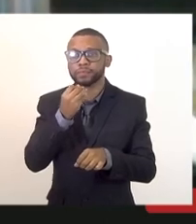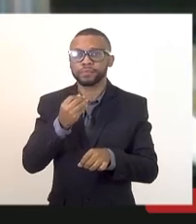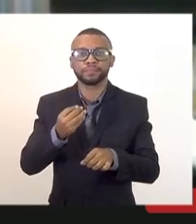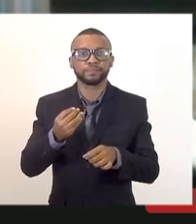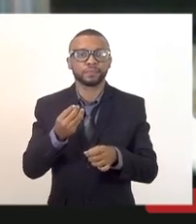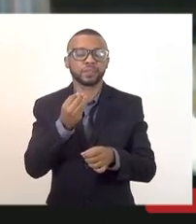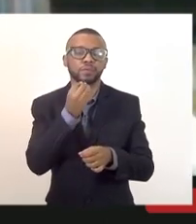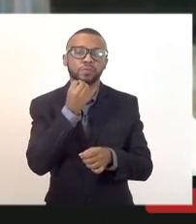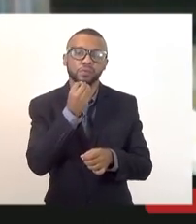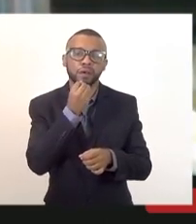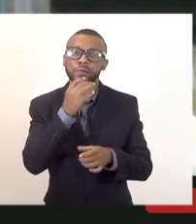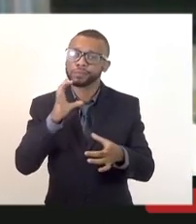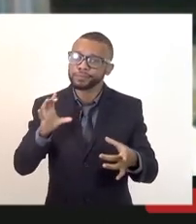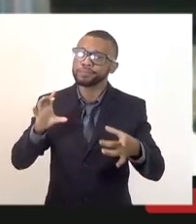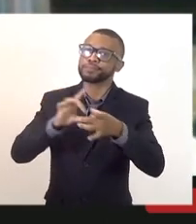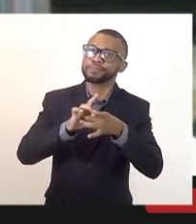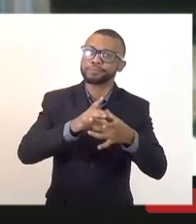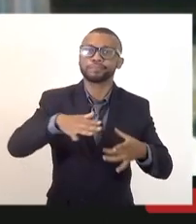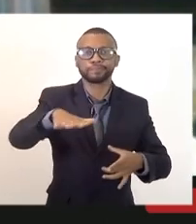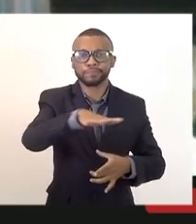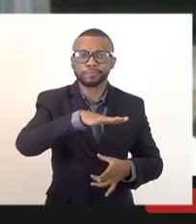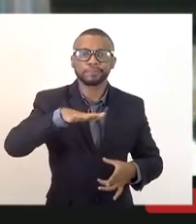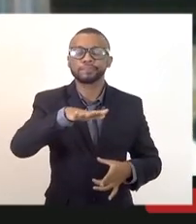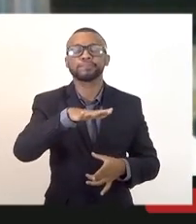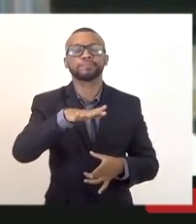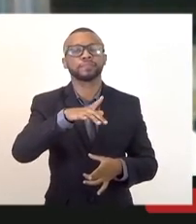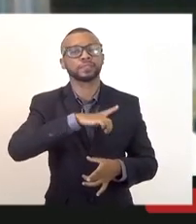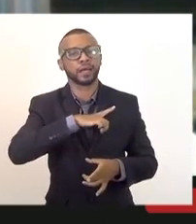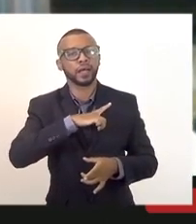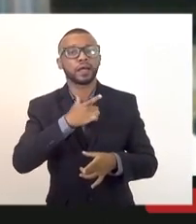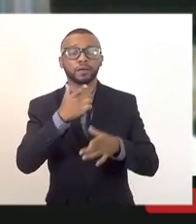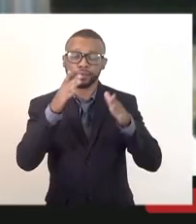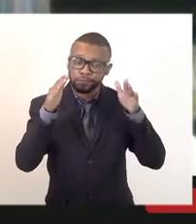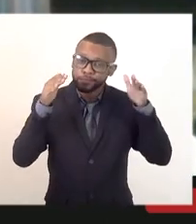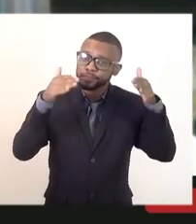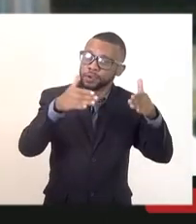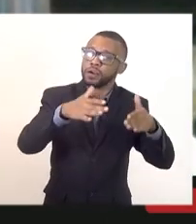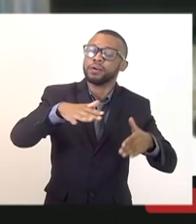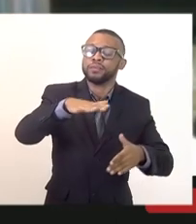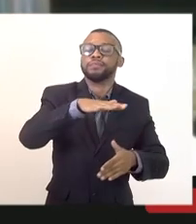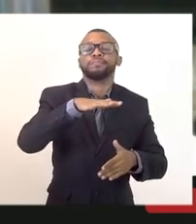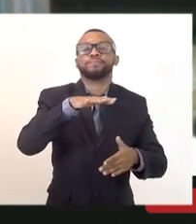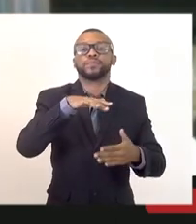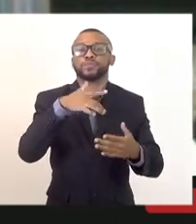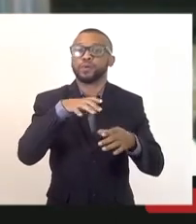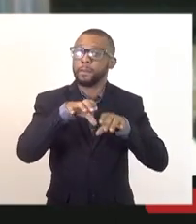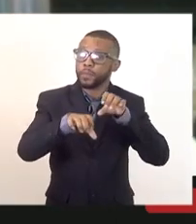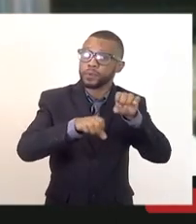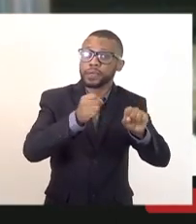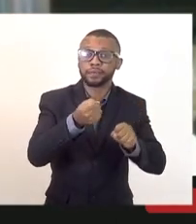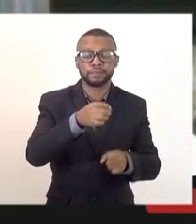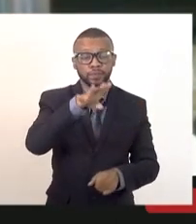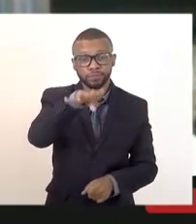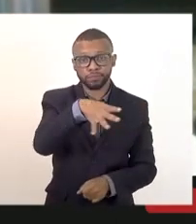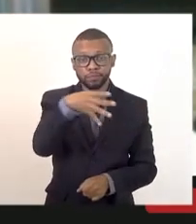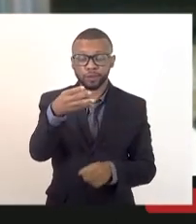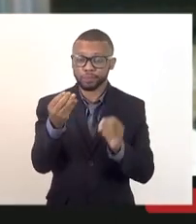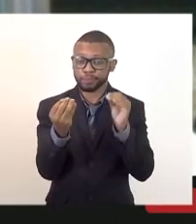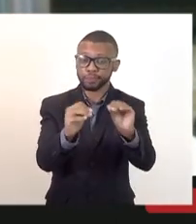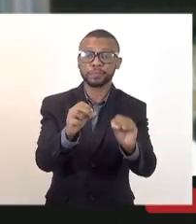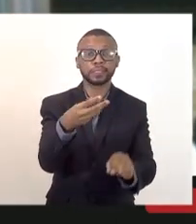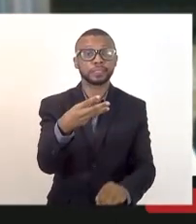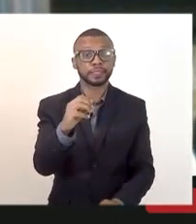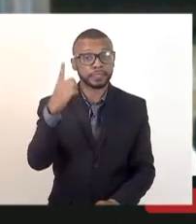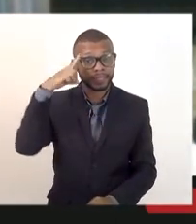agilidade que nós tentamos buscar na programação colocando 30 dias após a